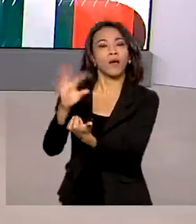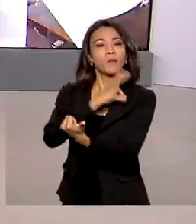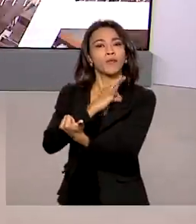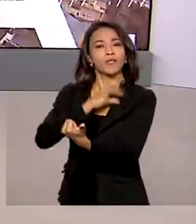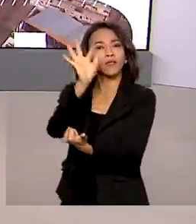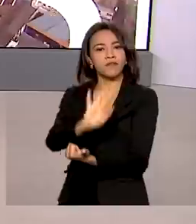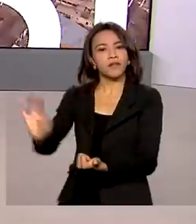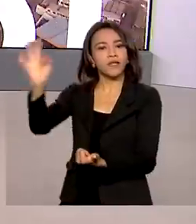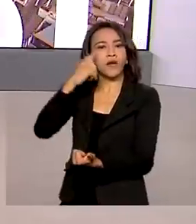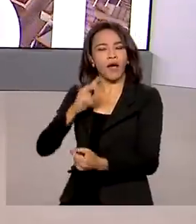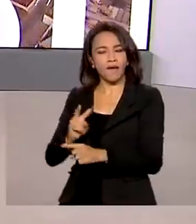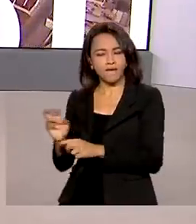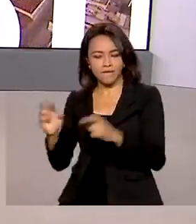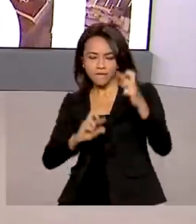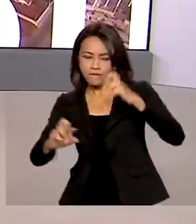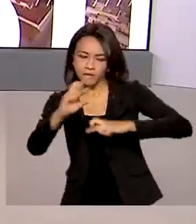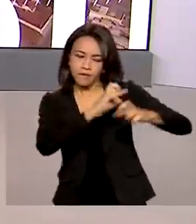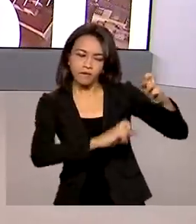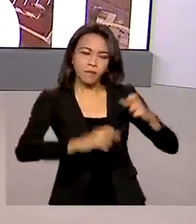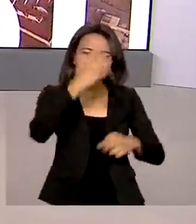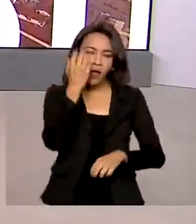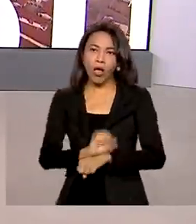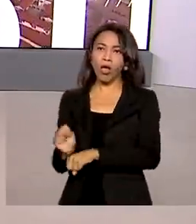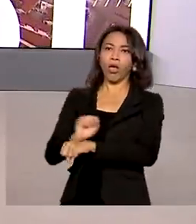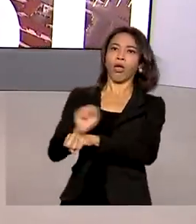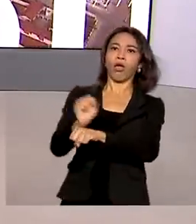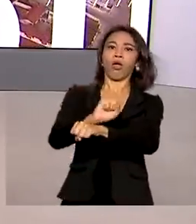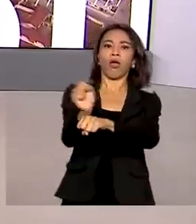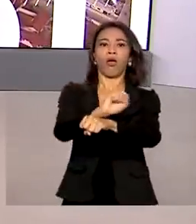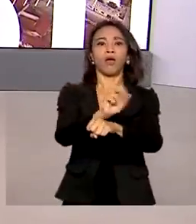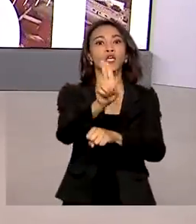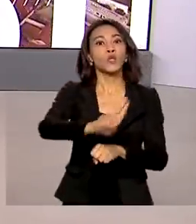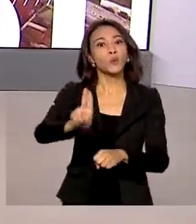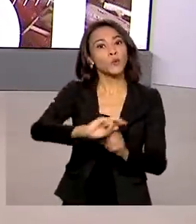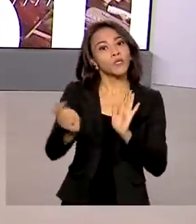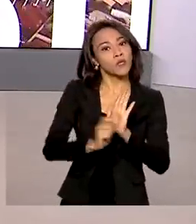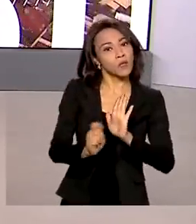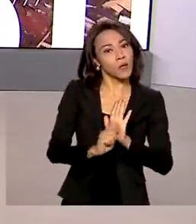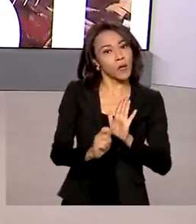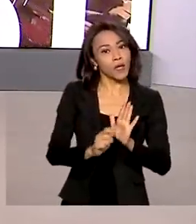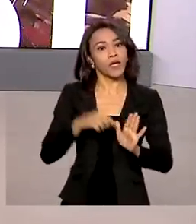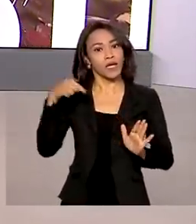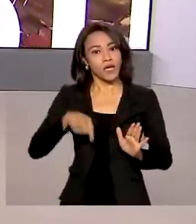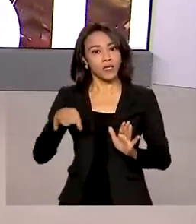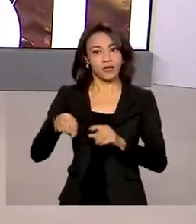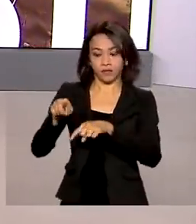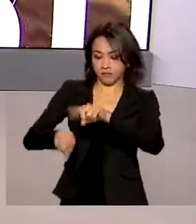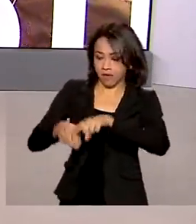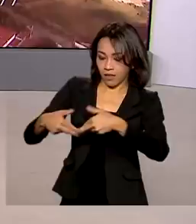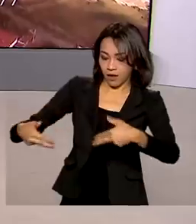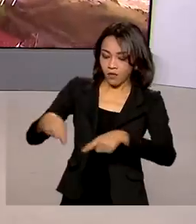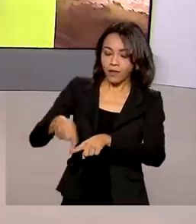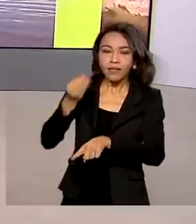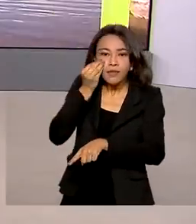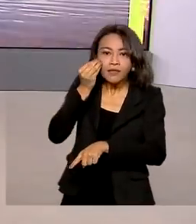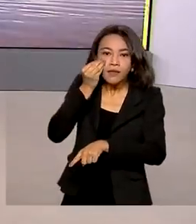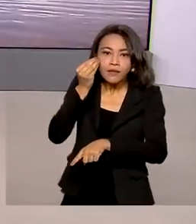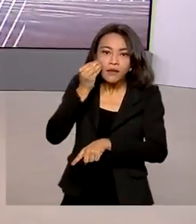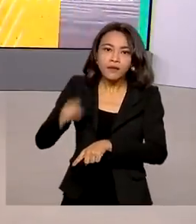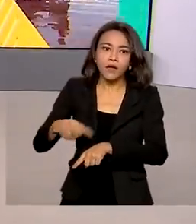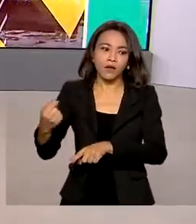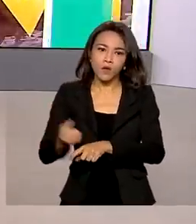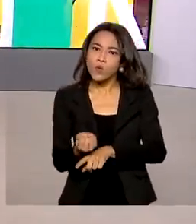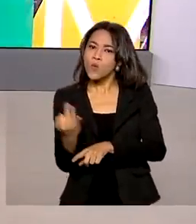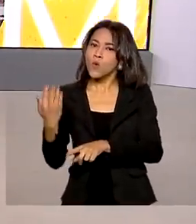fiscalizar motoristas que dirigem sob efeito de drogas. Um equipamento em fase de testes pode detectar até